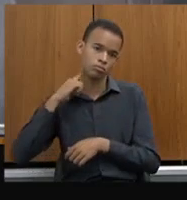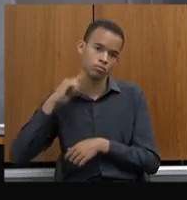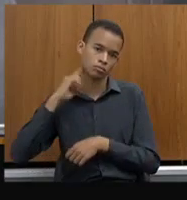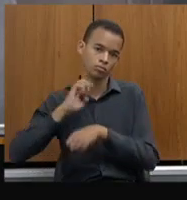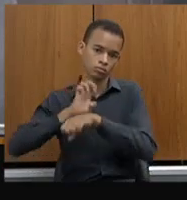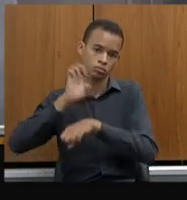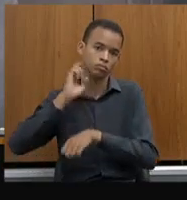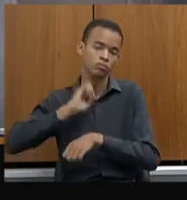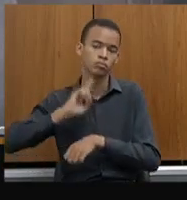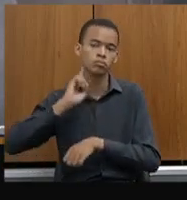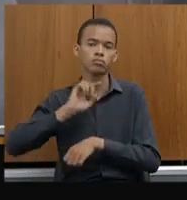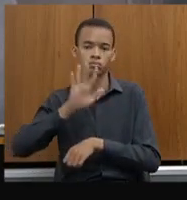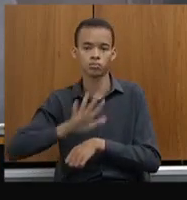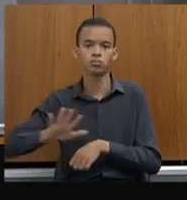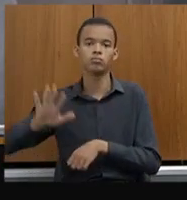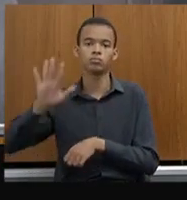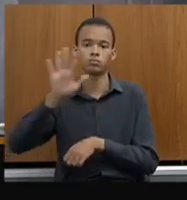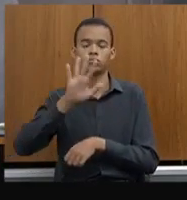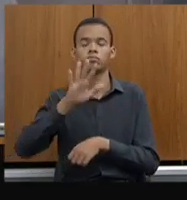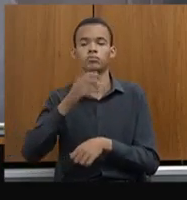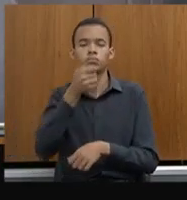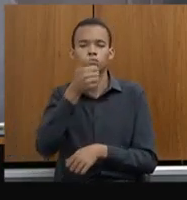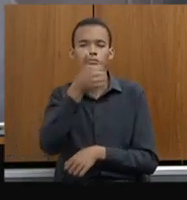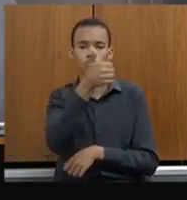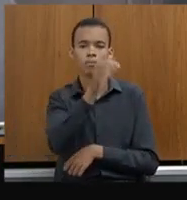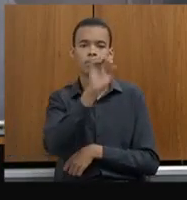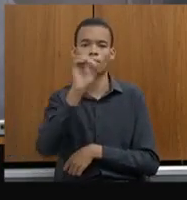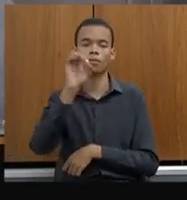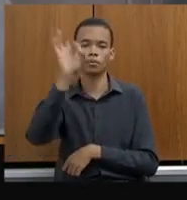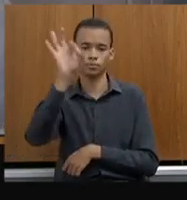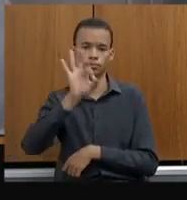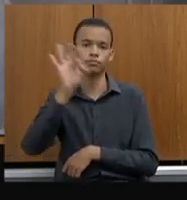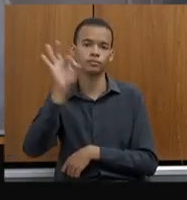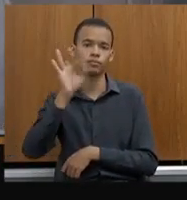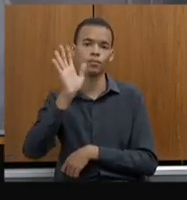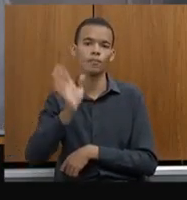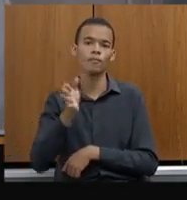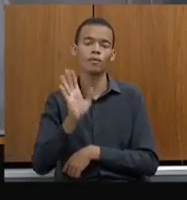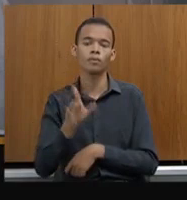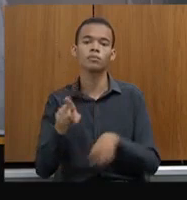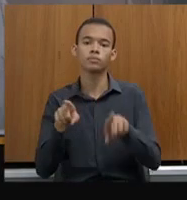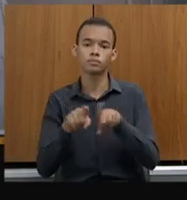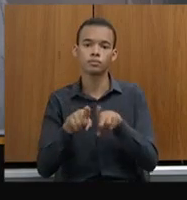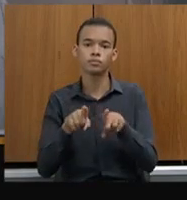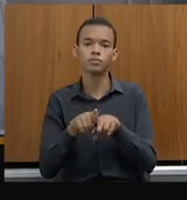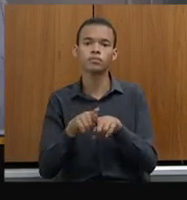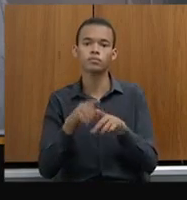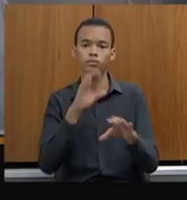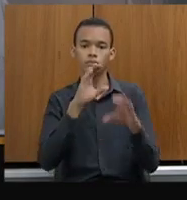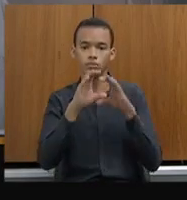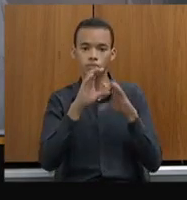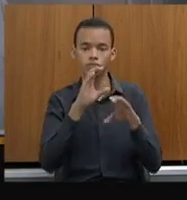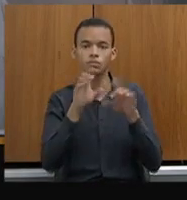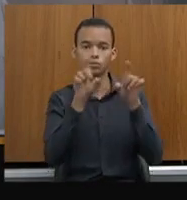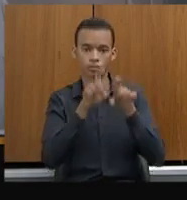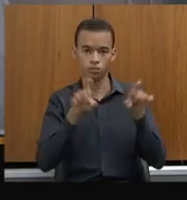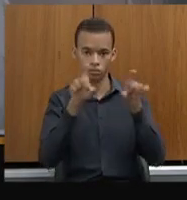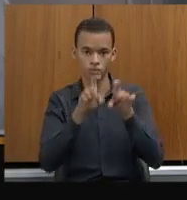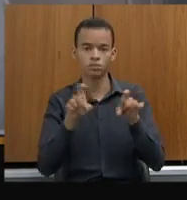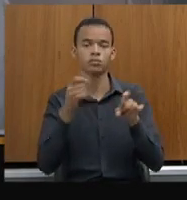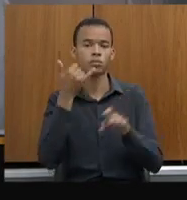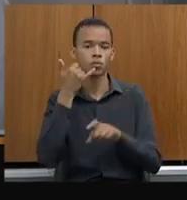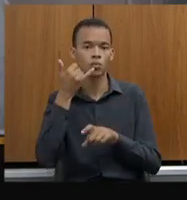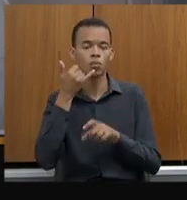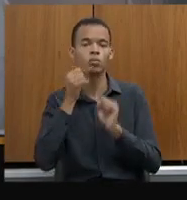das comarcas. Também, a comunicação eletrônica do flagrante, também,